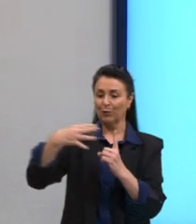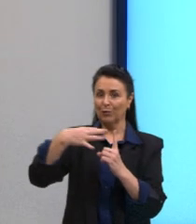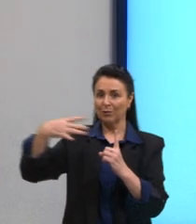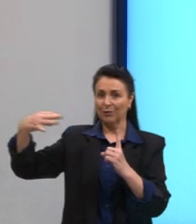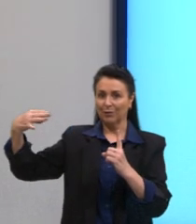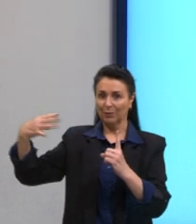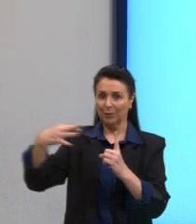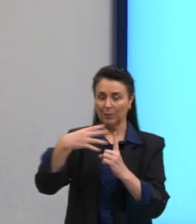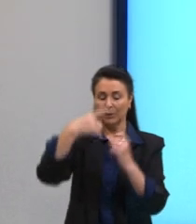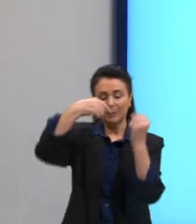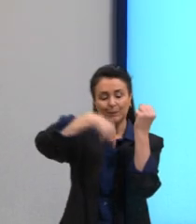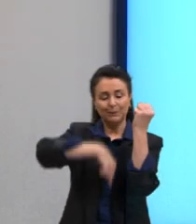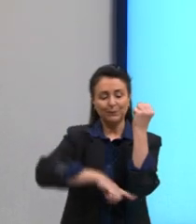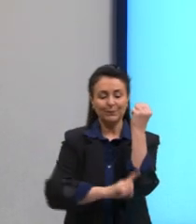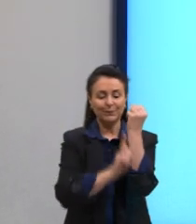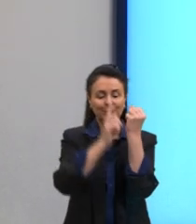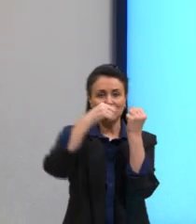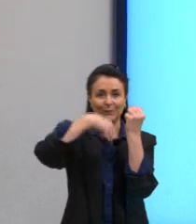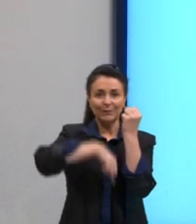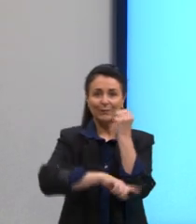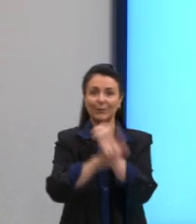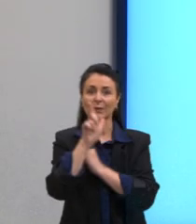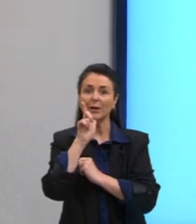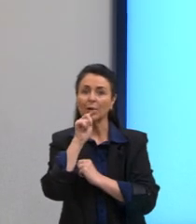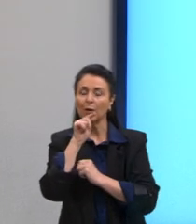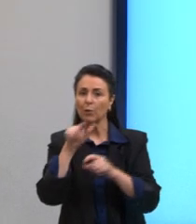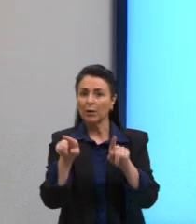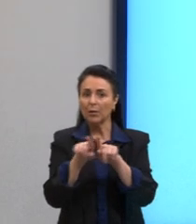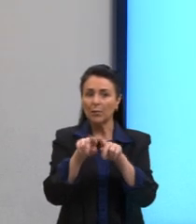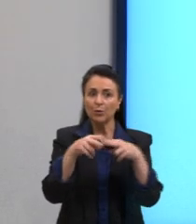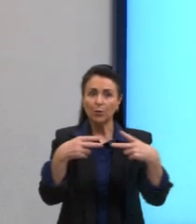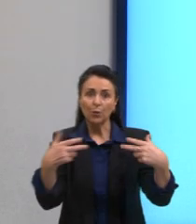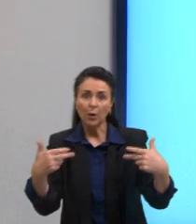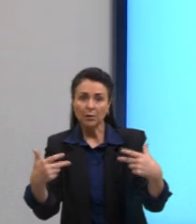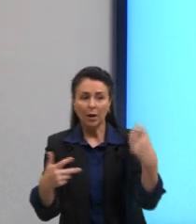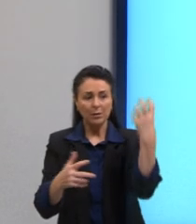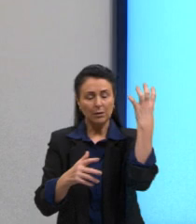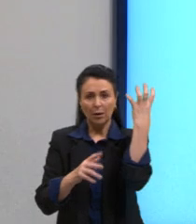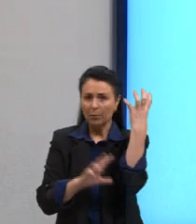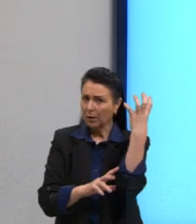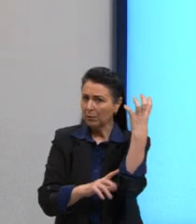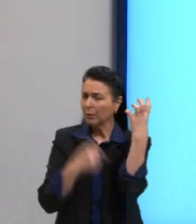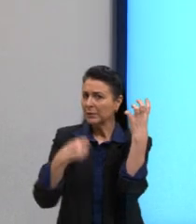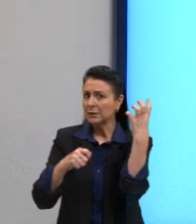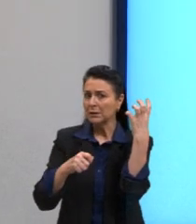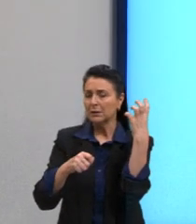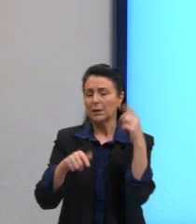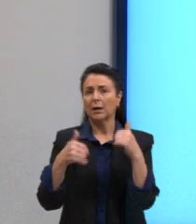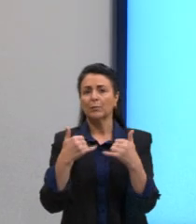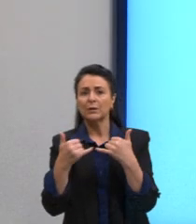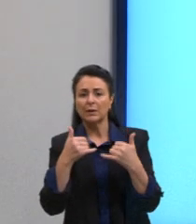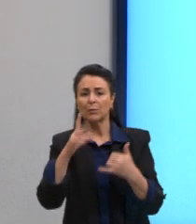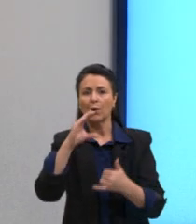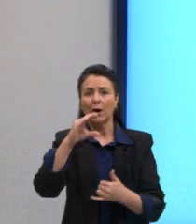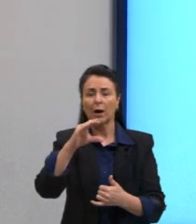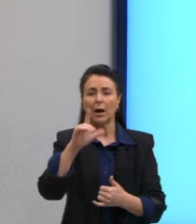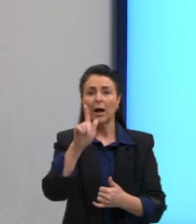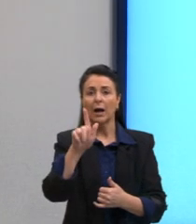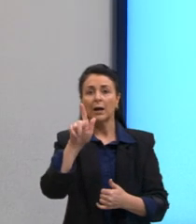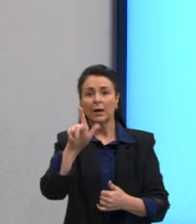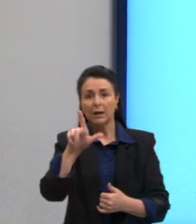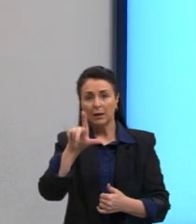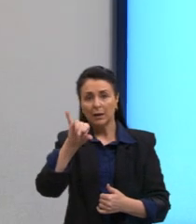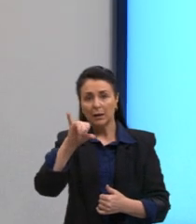ocorrer o transporte de água e também de alimento, que é a seiva elaborada, a glicose. E é composto, então, de células